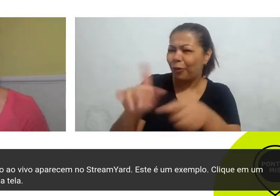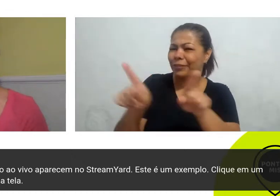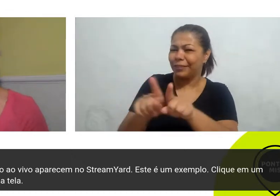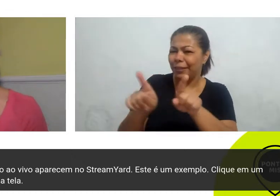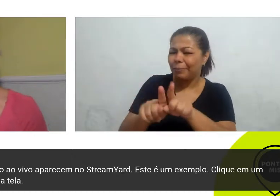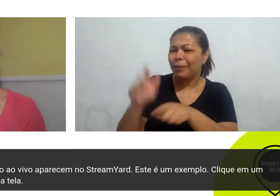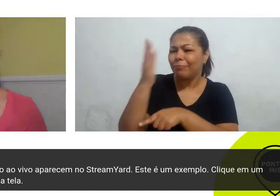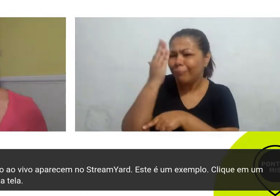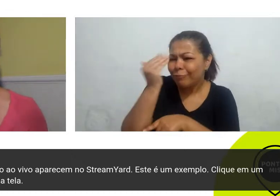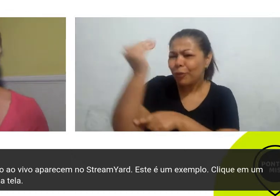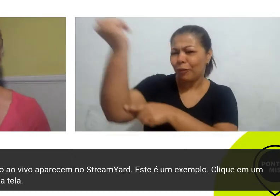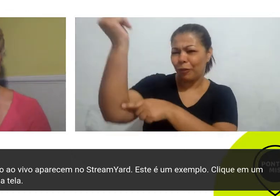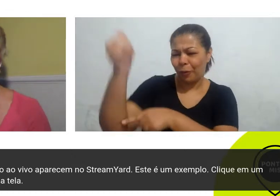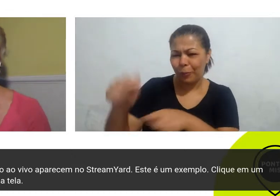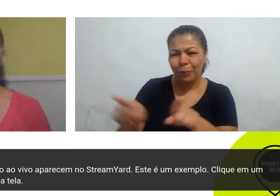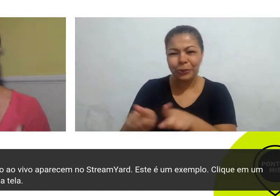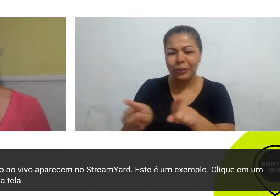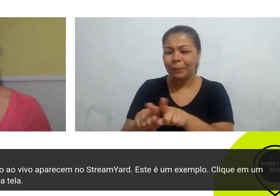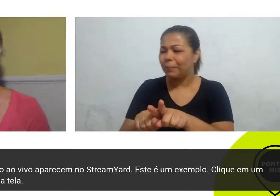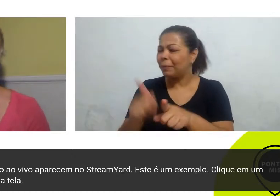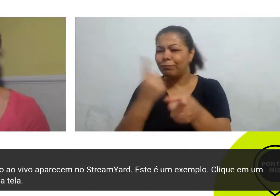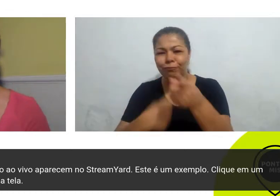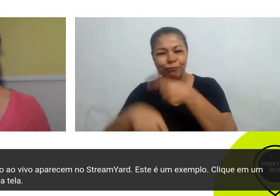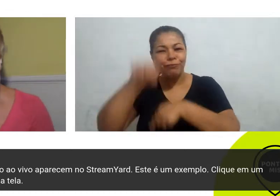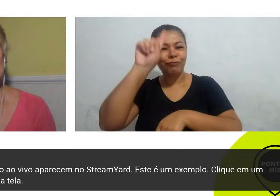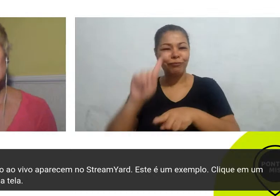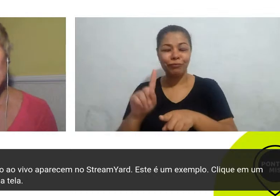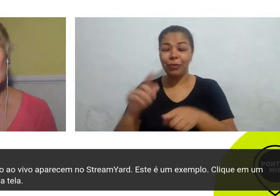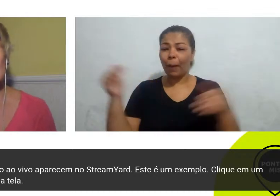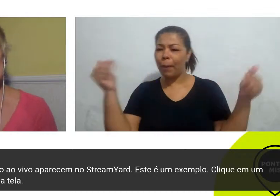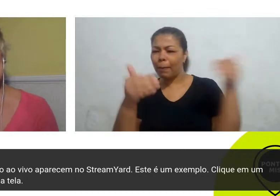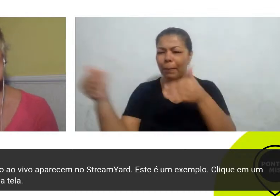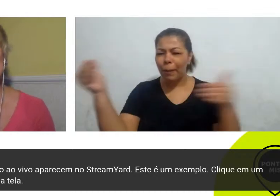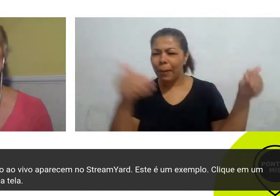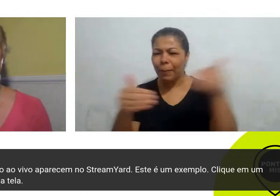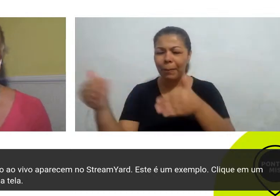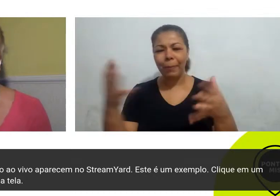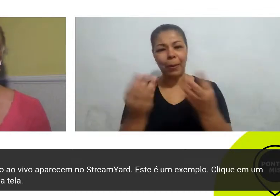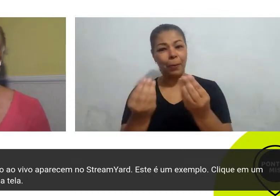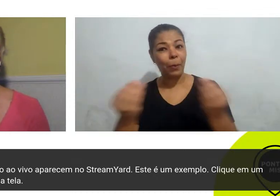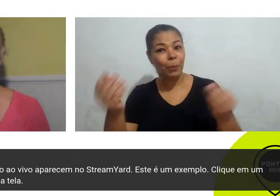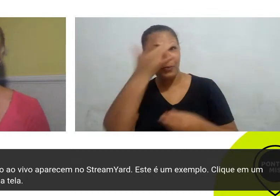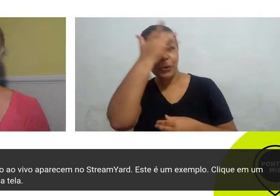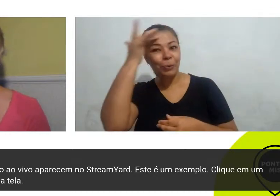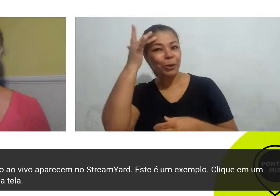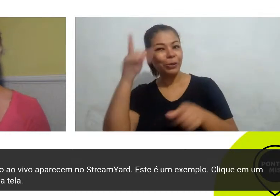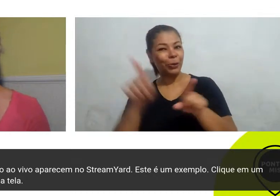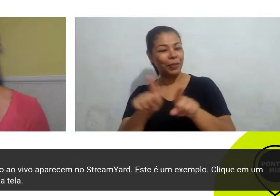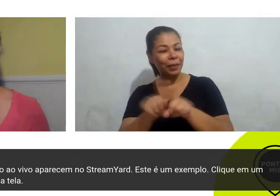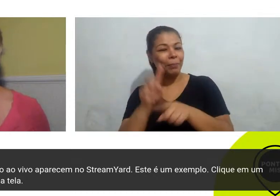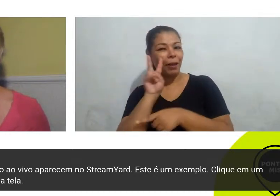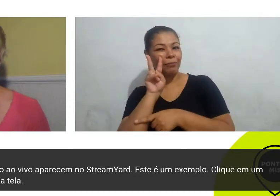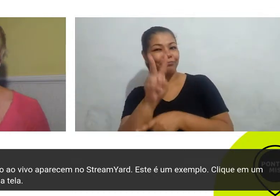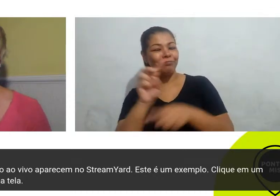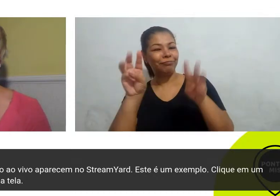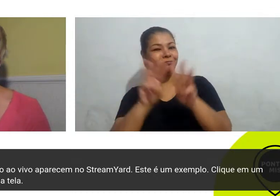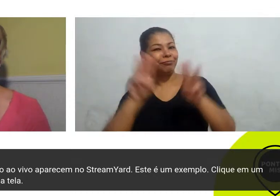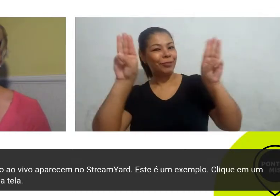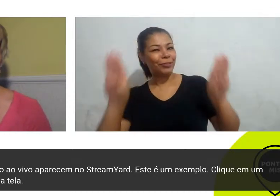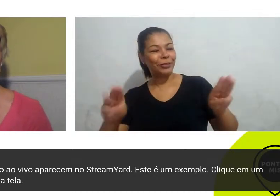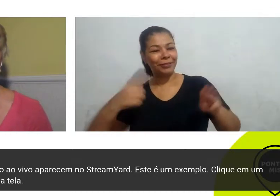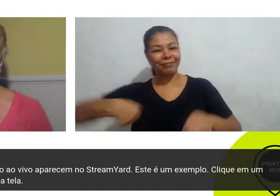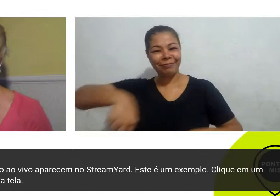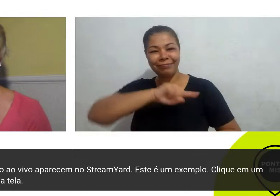graças a ela muita gente começou a frequentar também tirar aquela inibição de ir no museu então a gente aproveitou para fazer